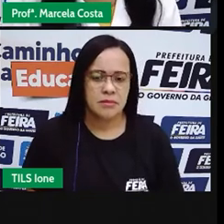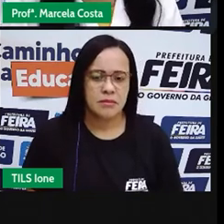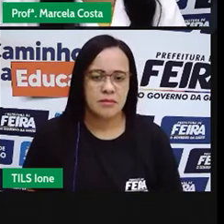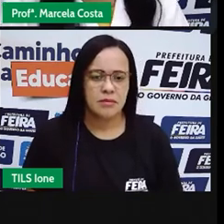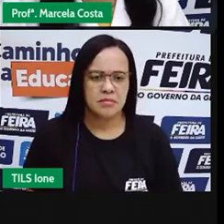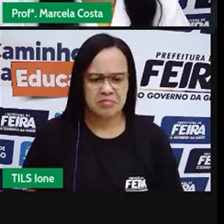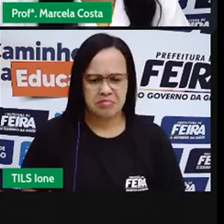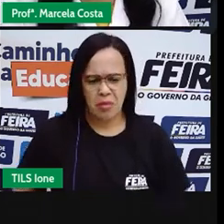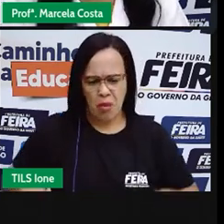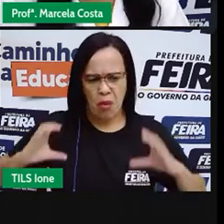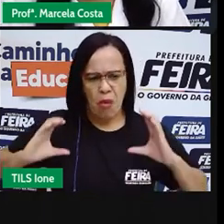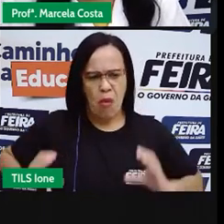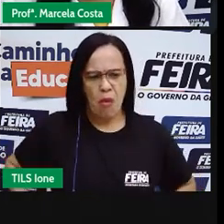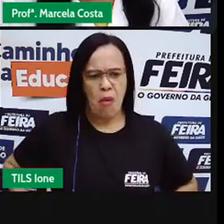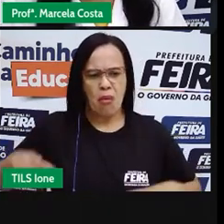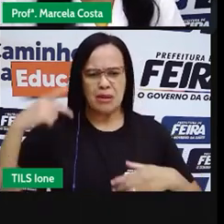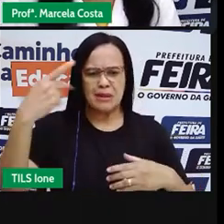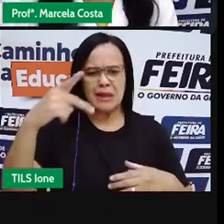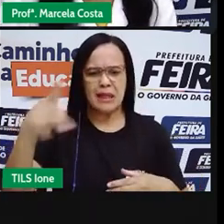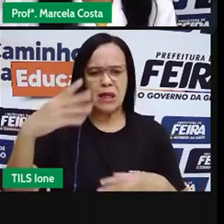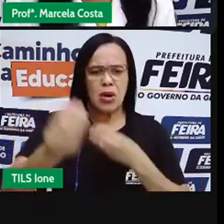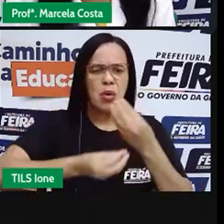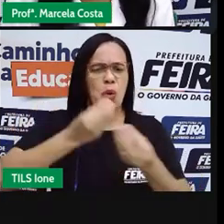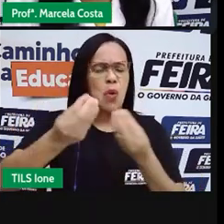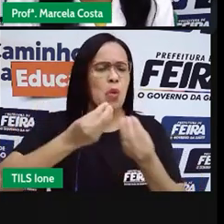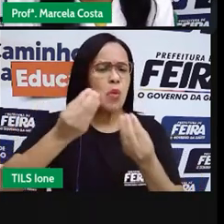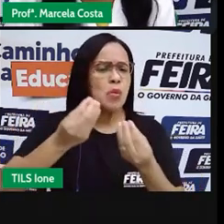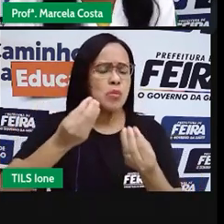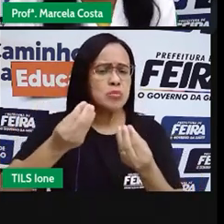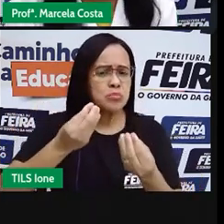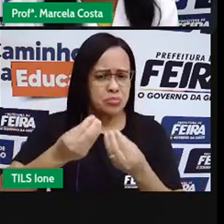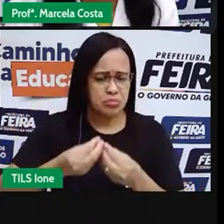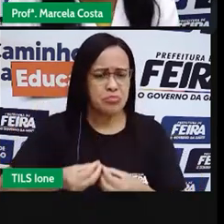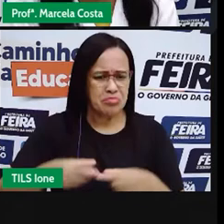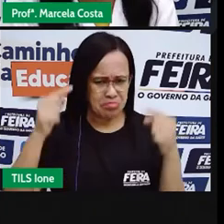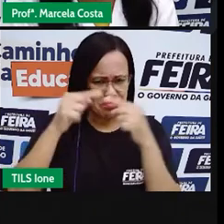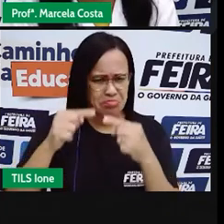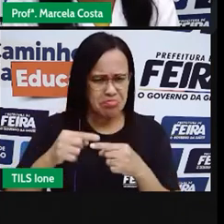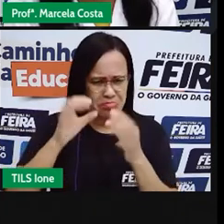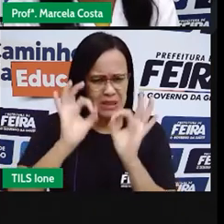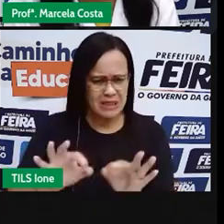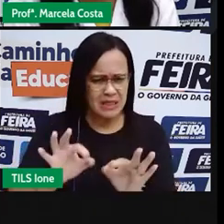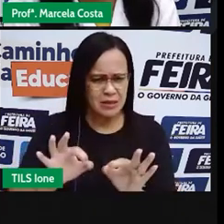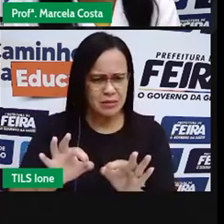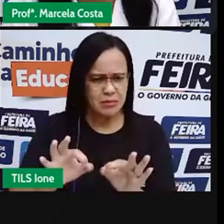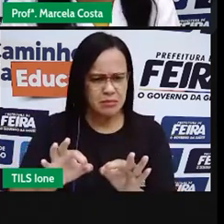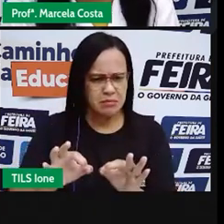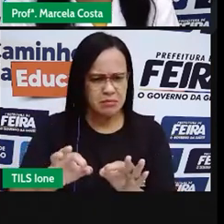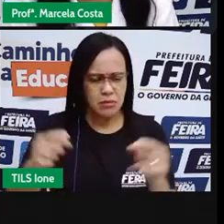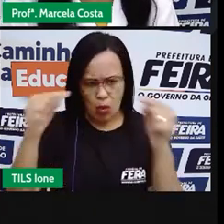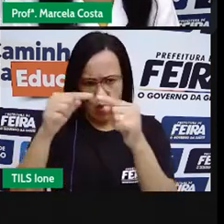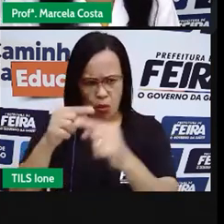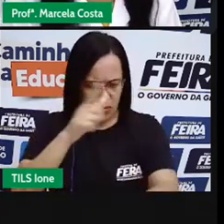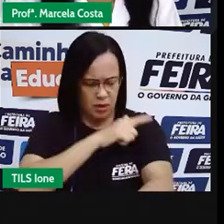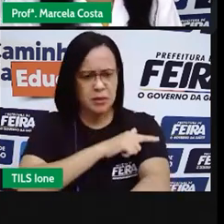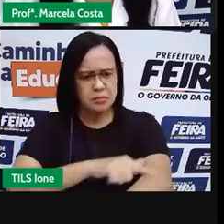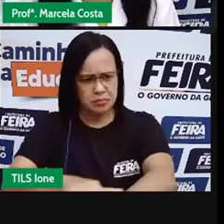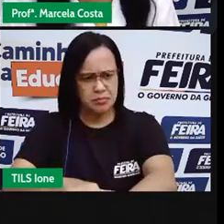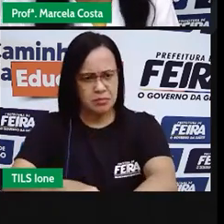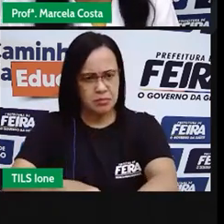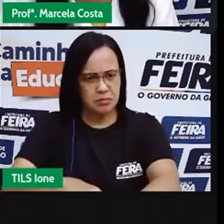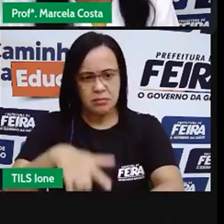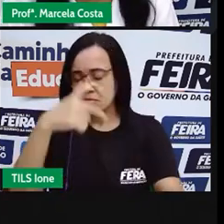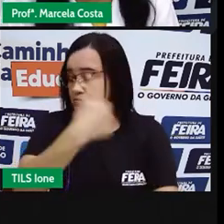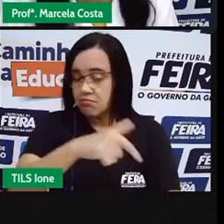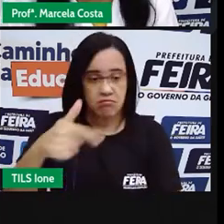O comportamento desse menino deve estar sendo representado pela imagem não é um comportamento adequado, porque a gente não deve jogar lixo no